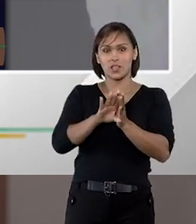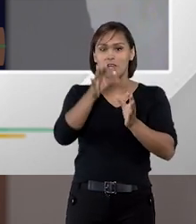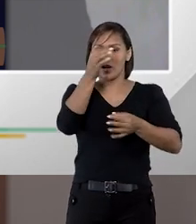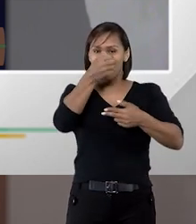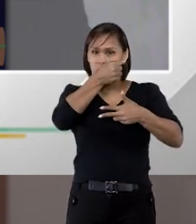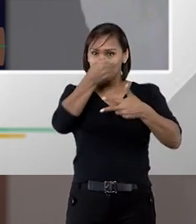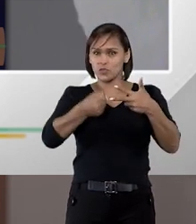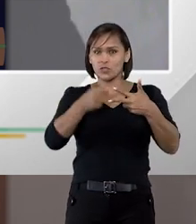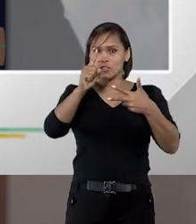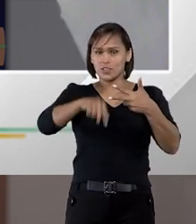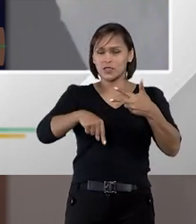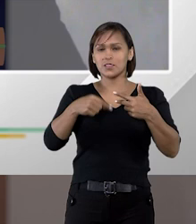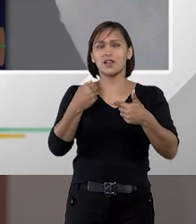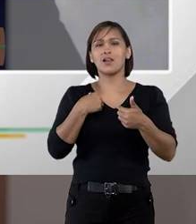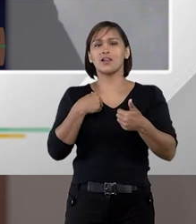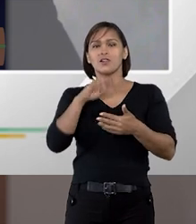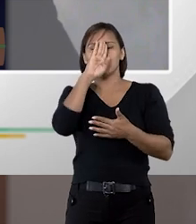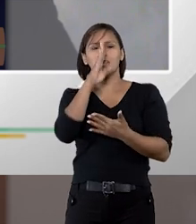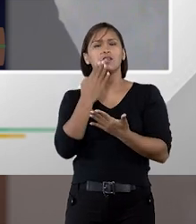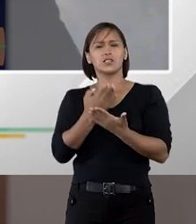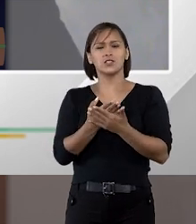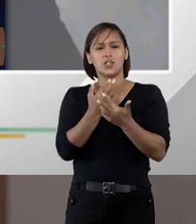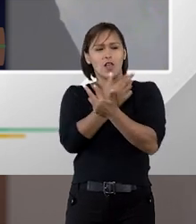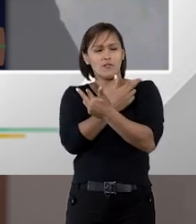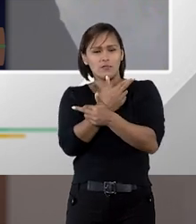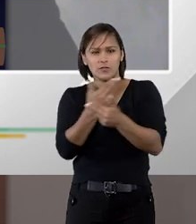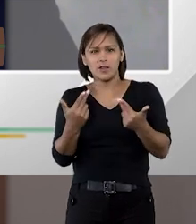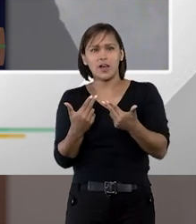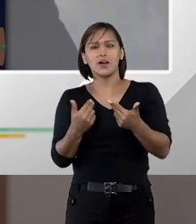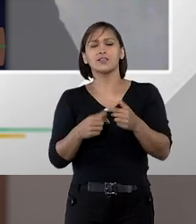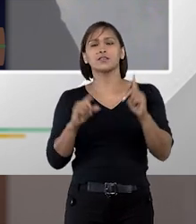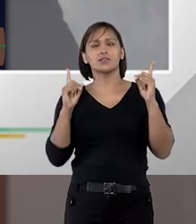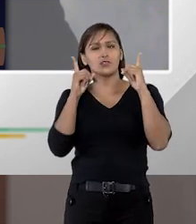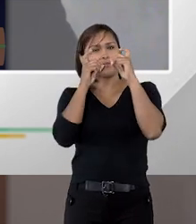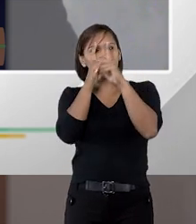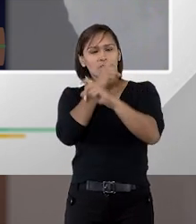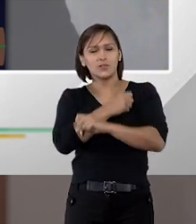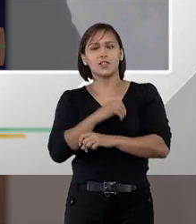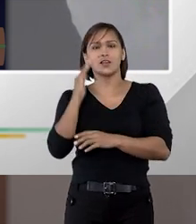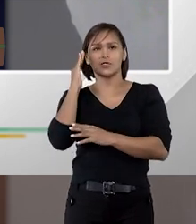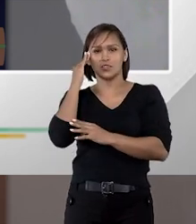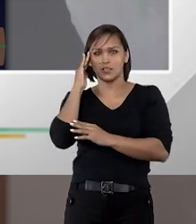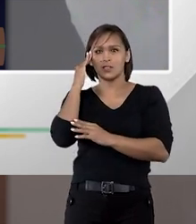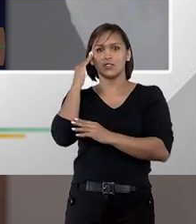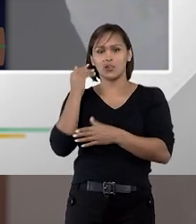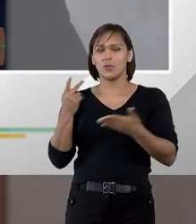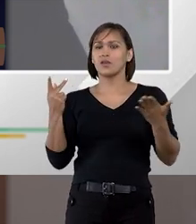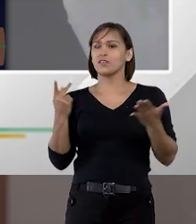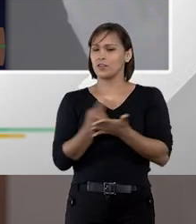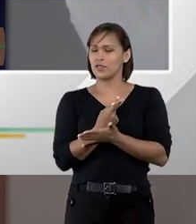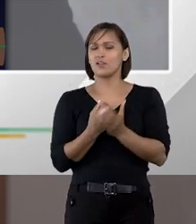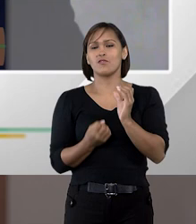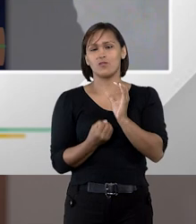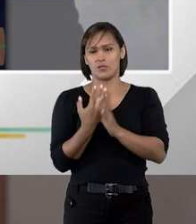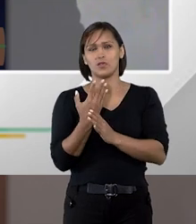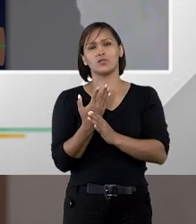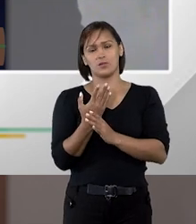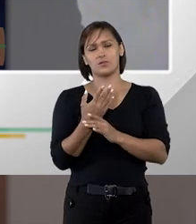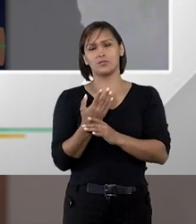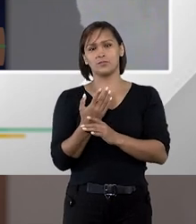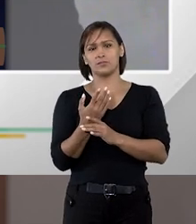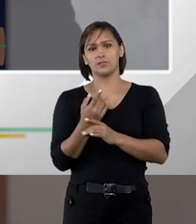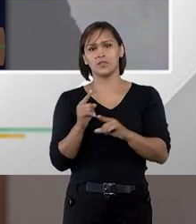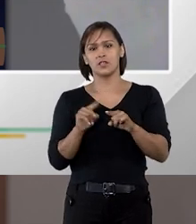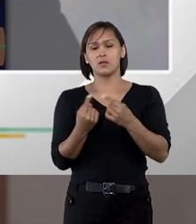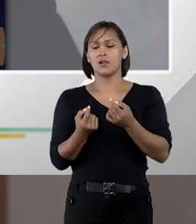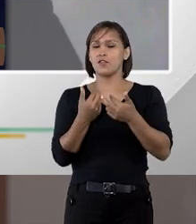chegar no poder judiciário a minha expectativa é que muitas das dificuldades interpretativas eventualmente que eventualmente